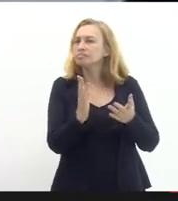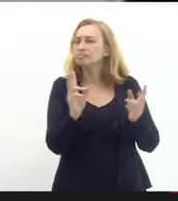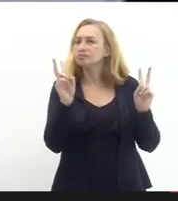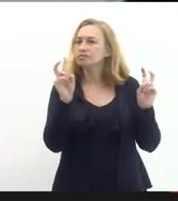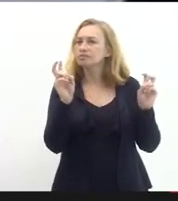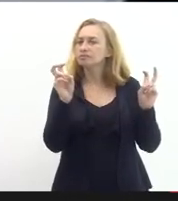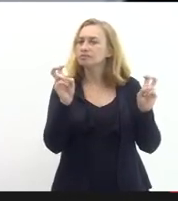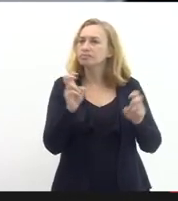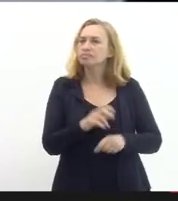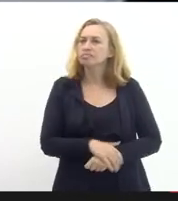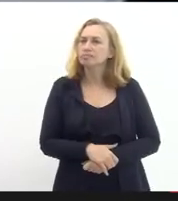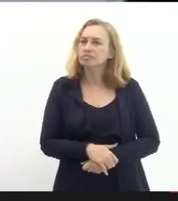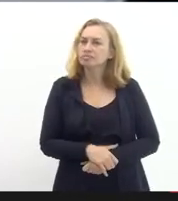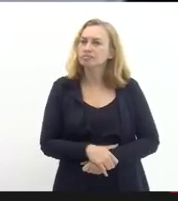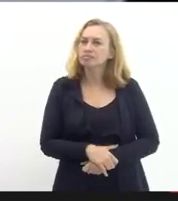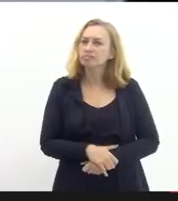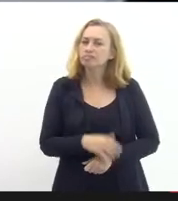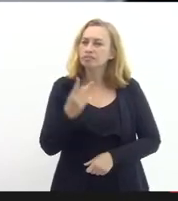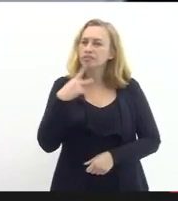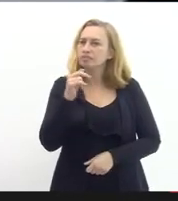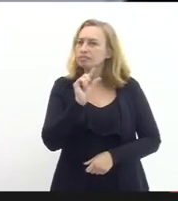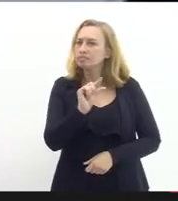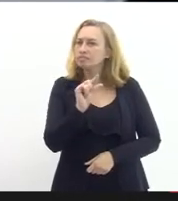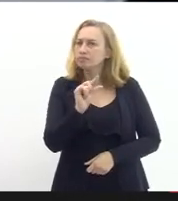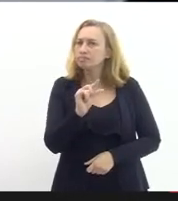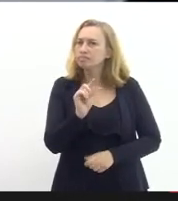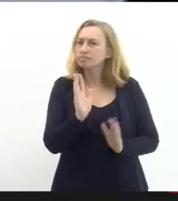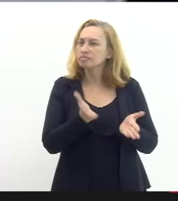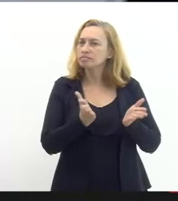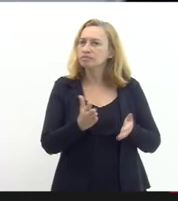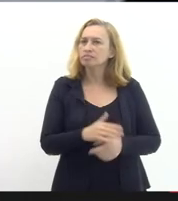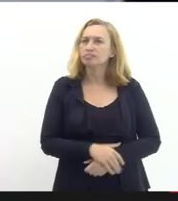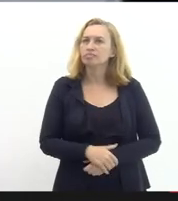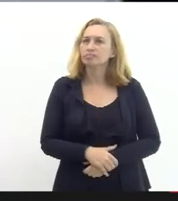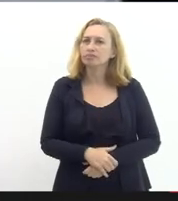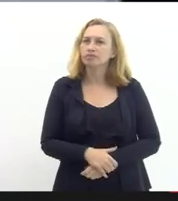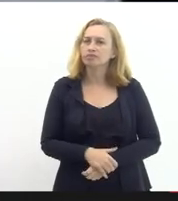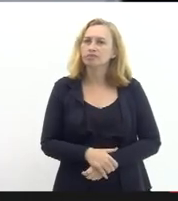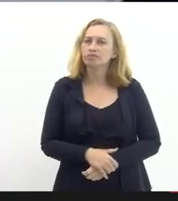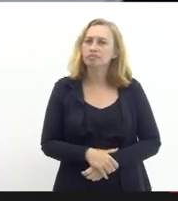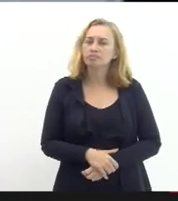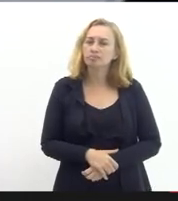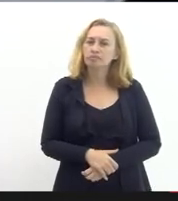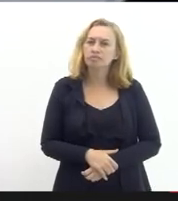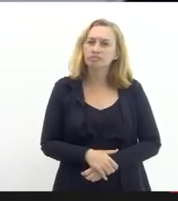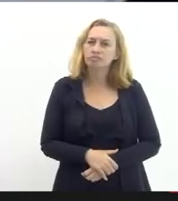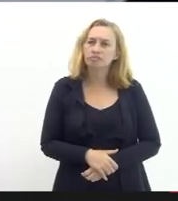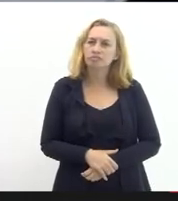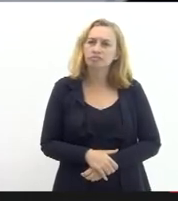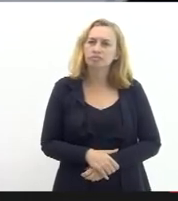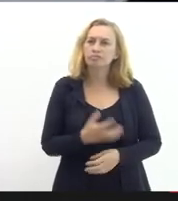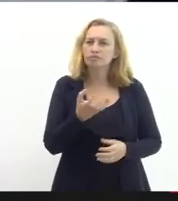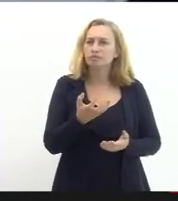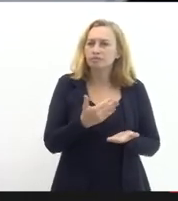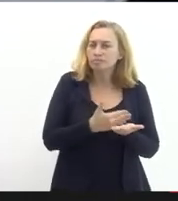então a Patrícia vai falar um pouco agora eu queria iniciar esclarecendo em